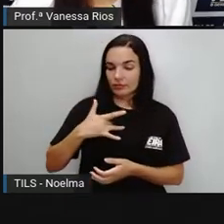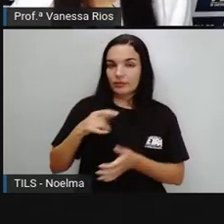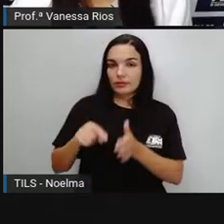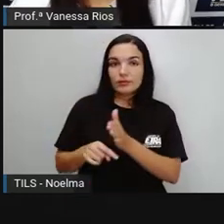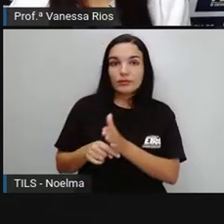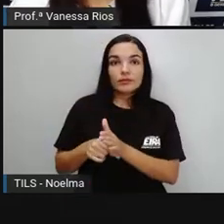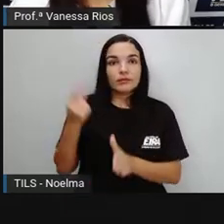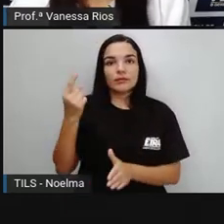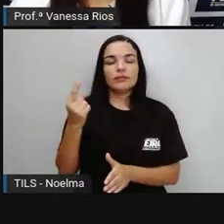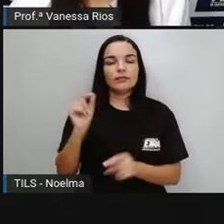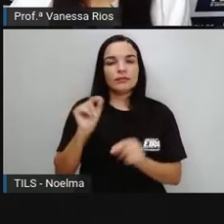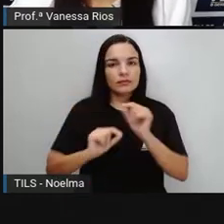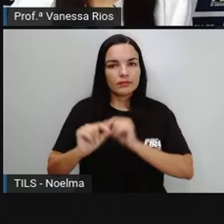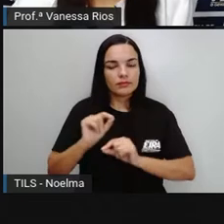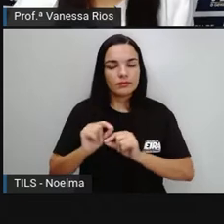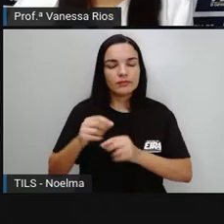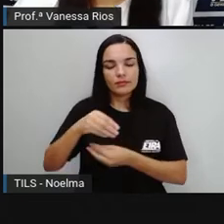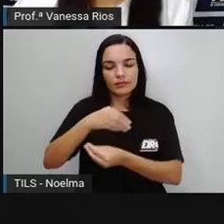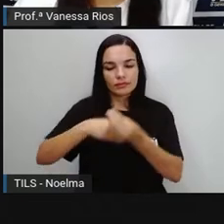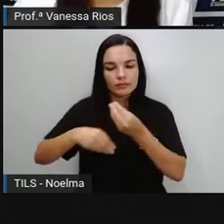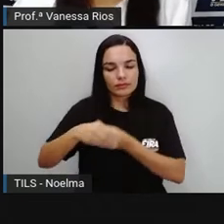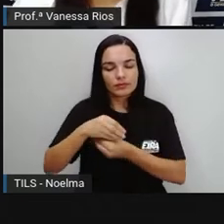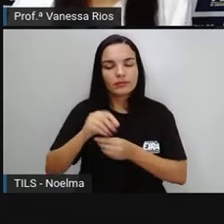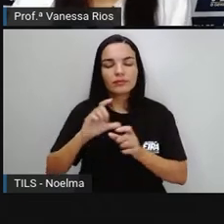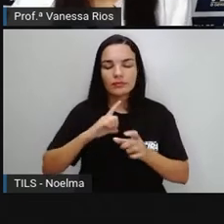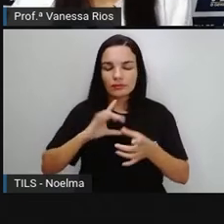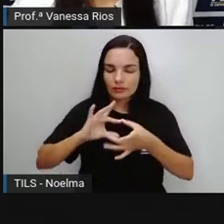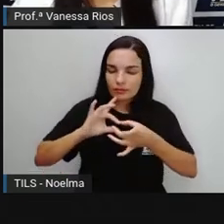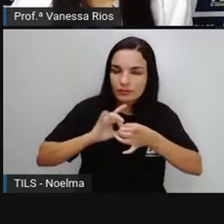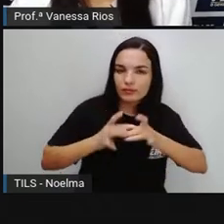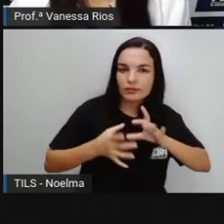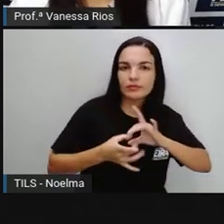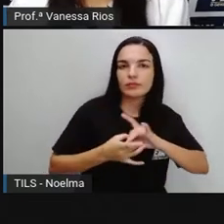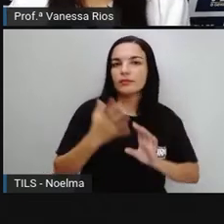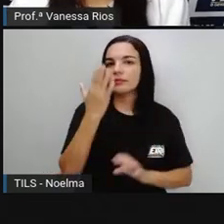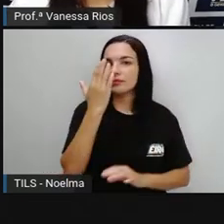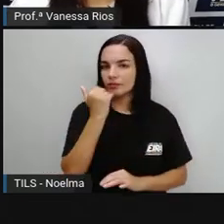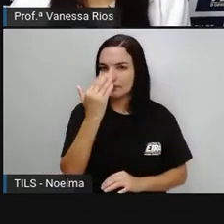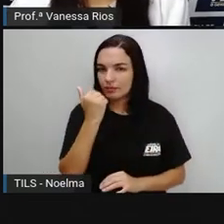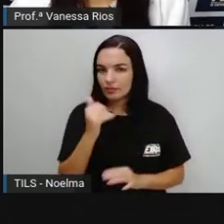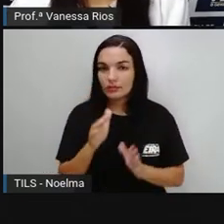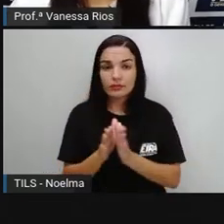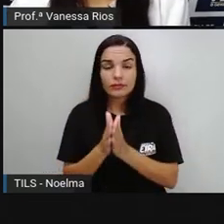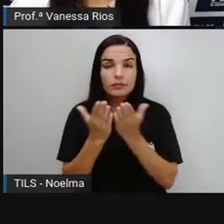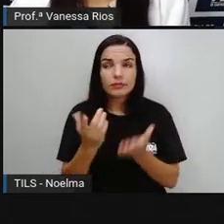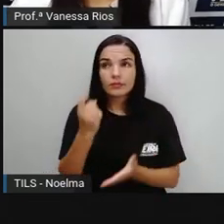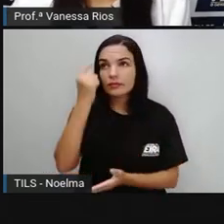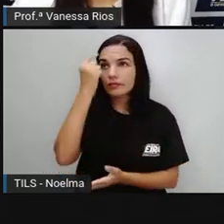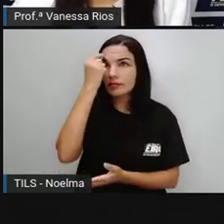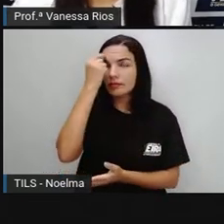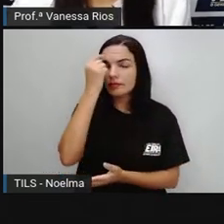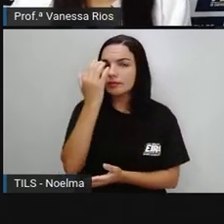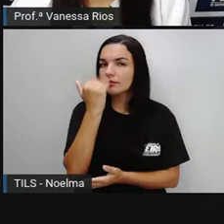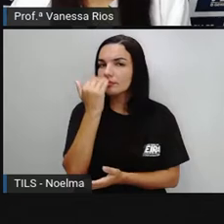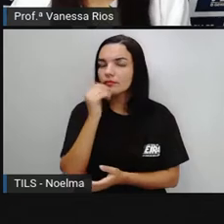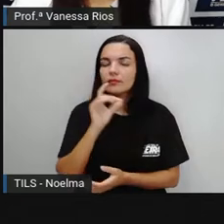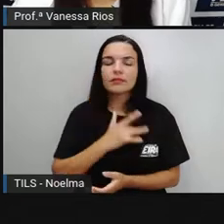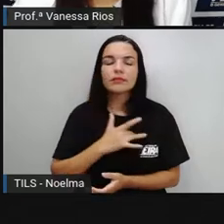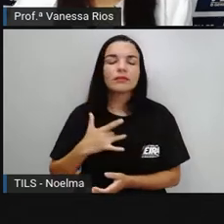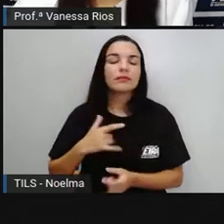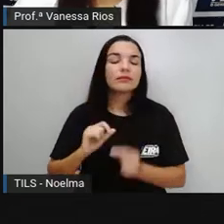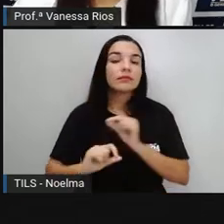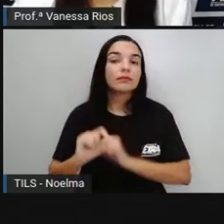sim relacionada A nossa alimentação E quando a gente Pensa em alimentação Saudável É preciso entender